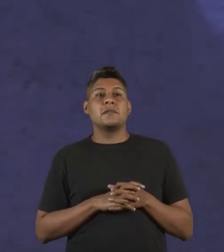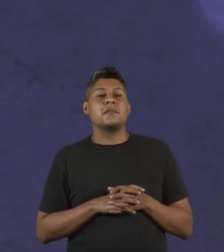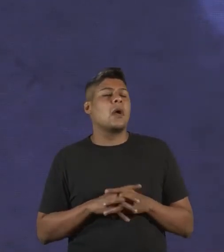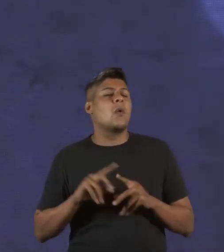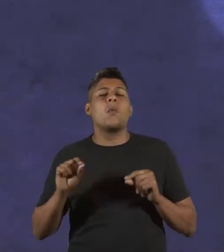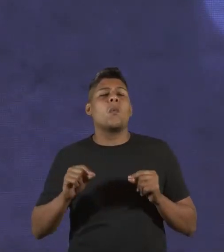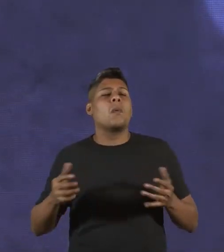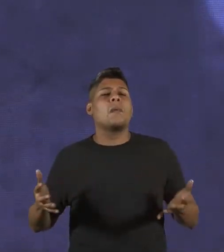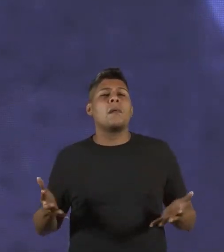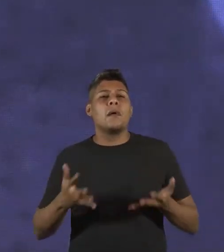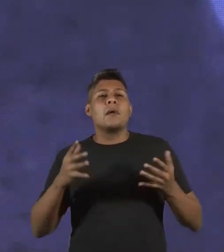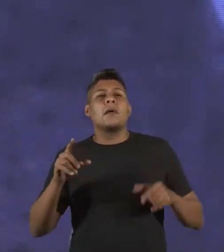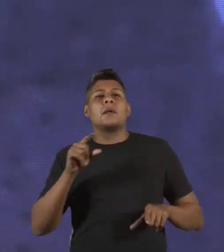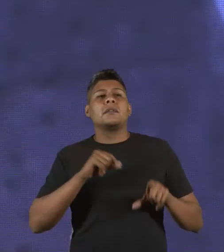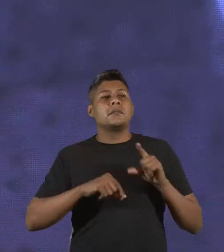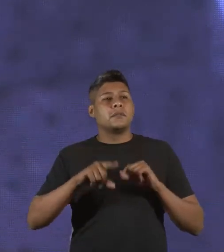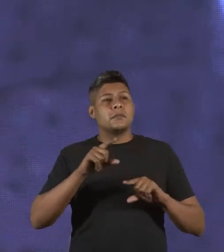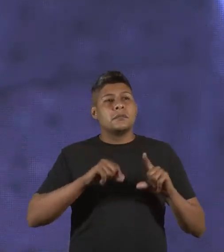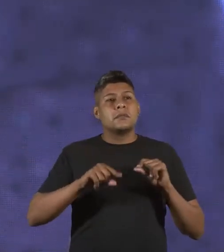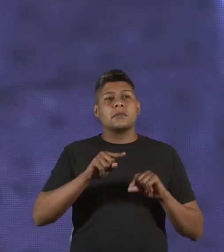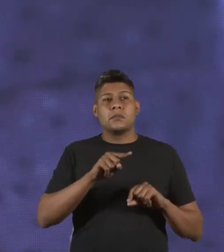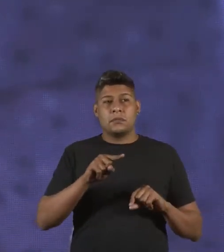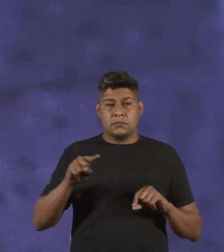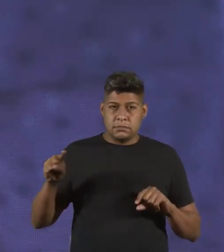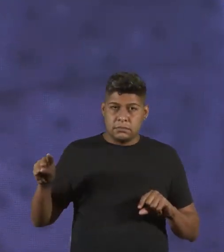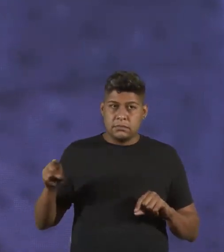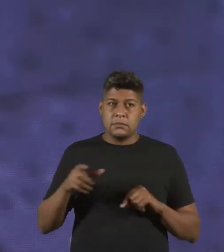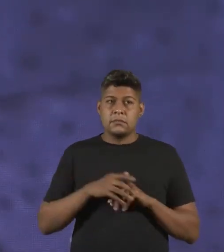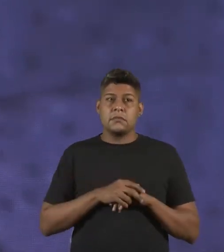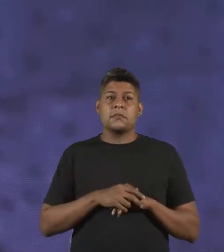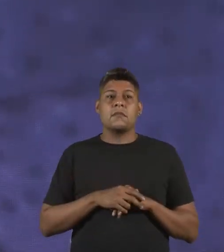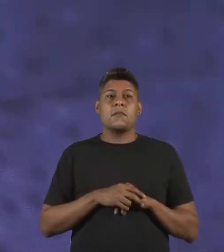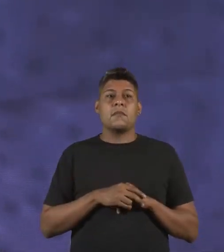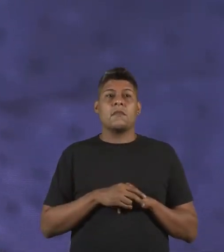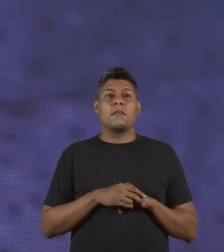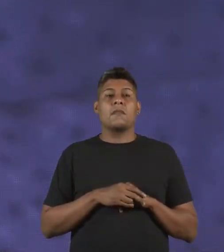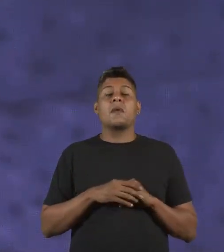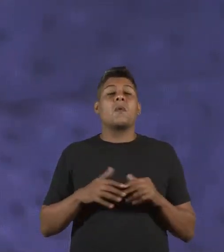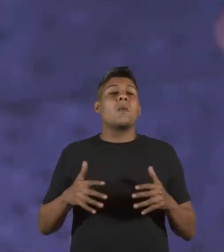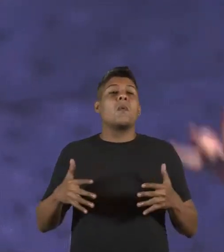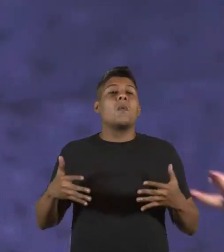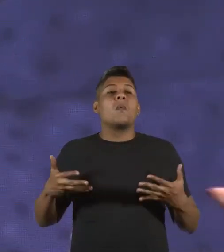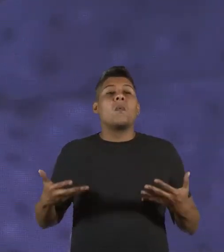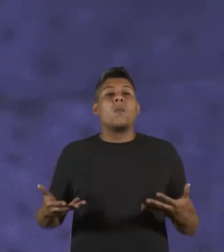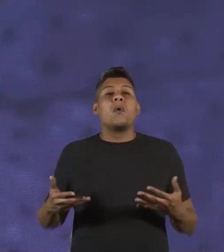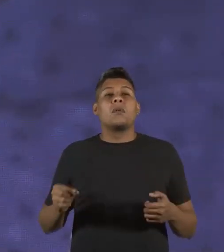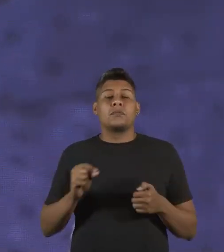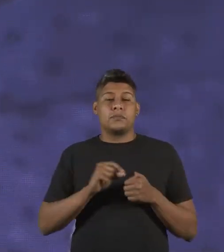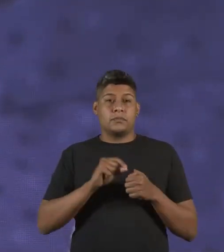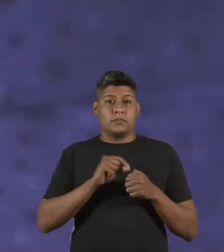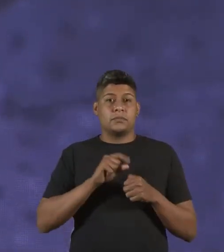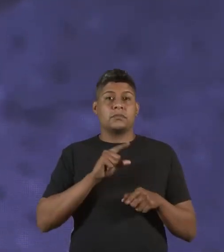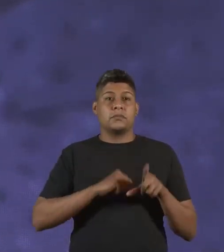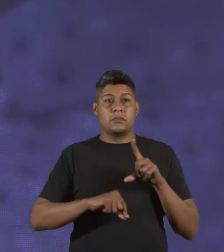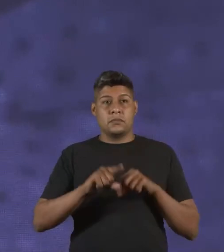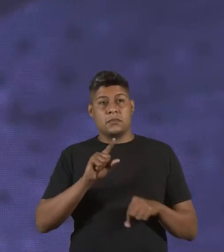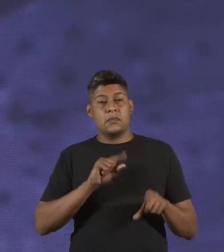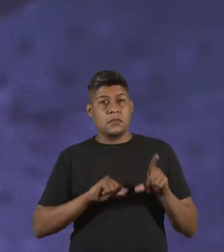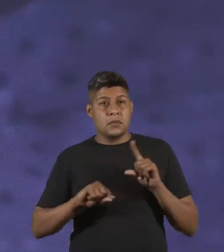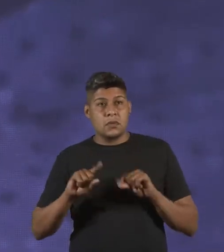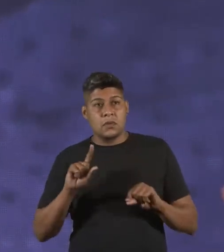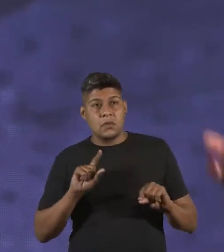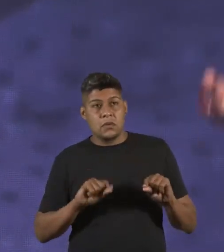O que motivou a escolha de carreira de vocês? E, quando vocês fizeram essa escolha de carreira,